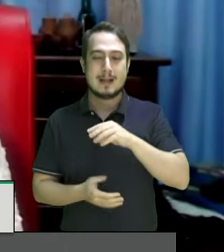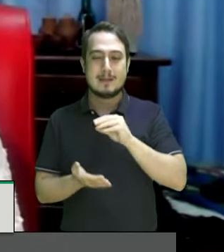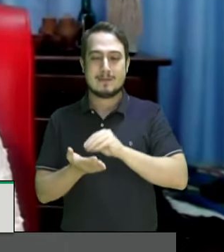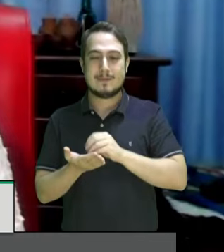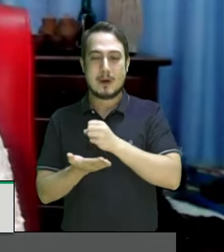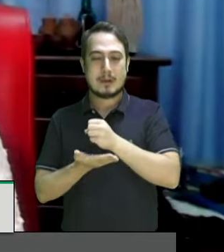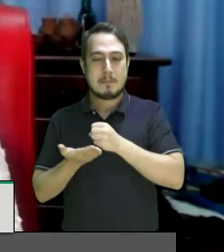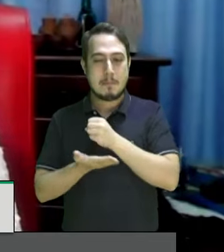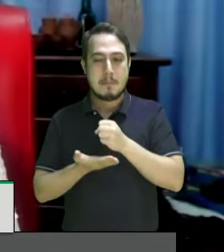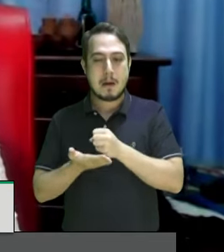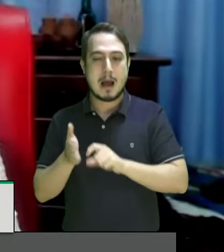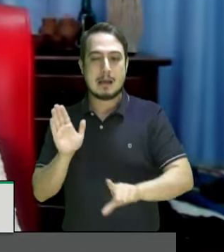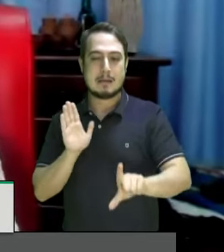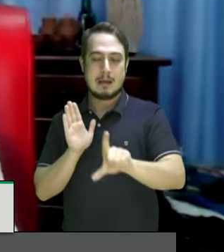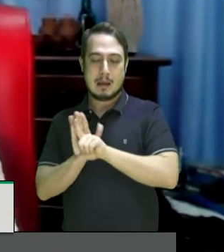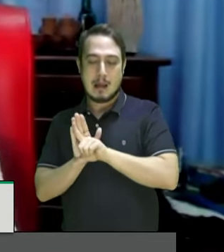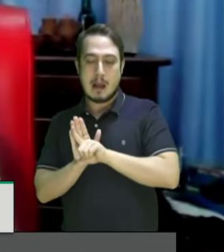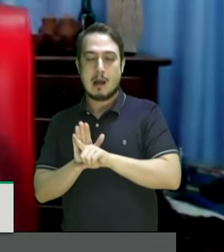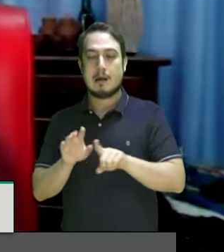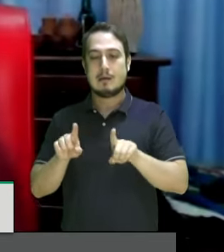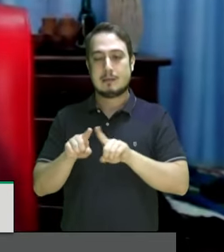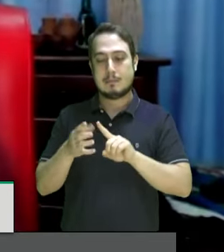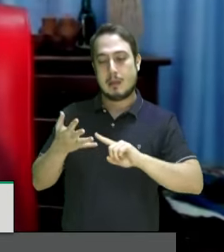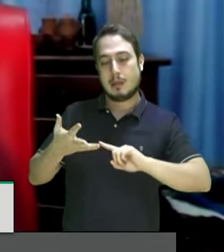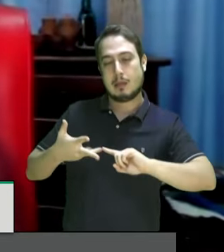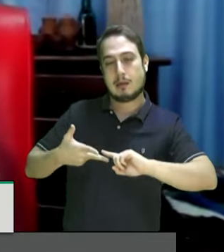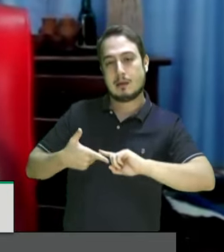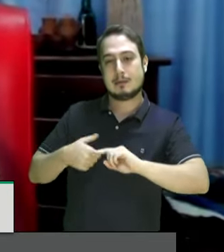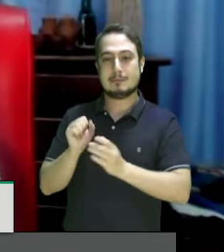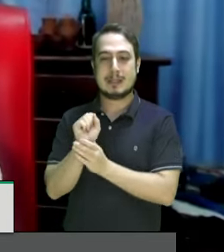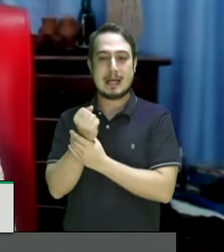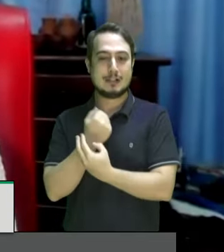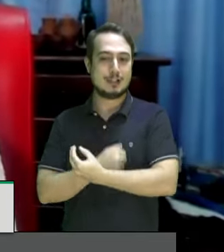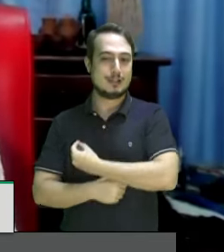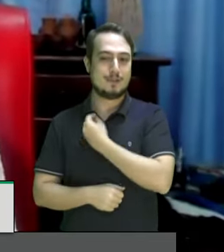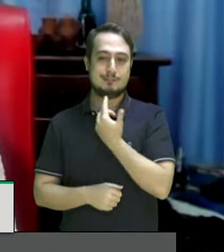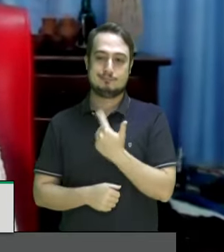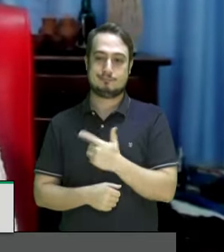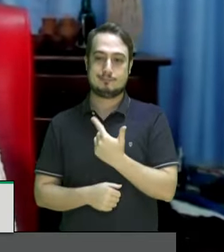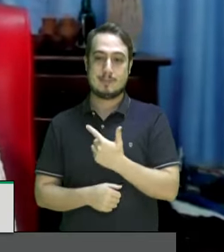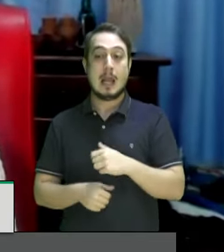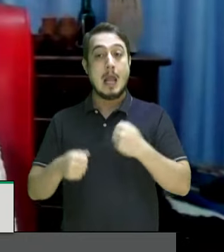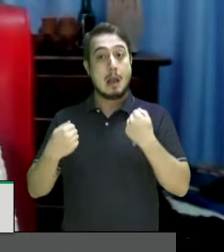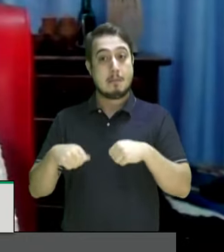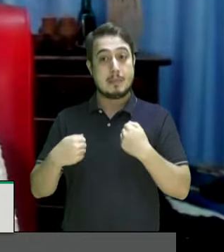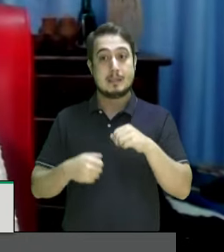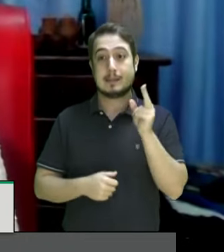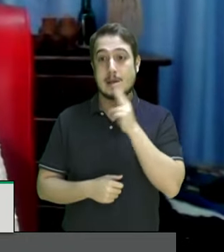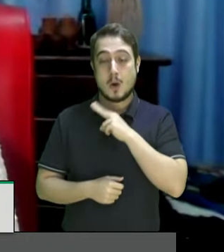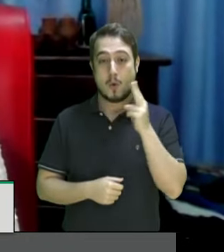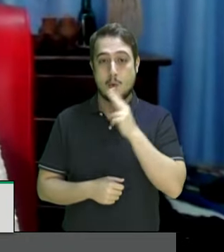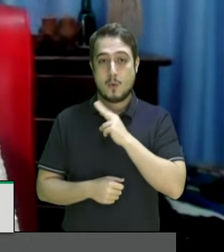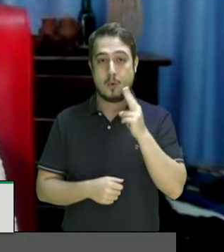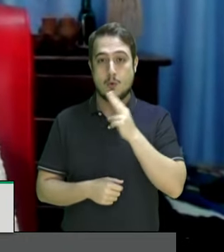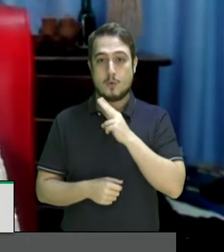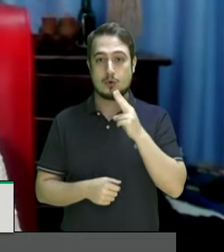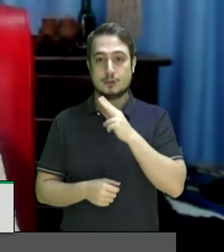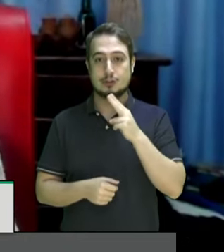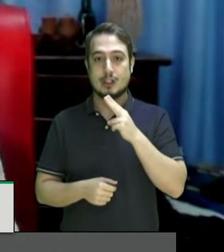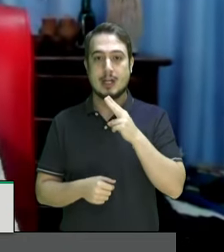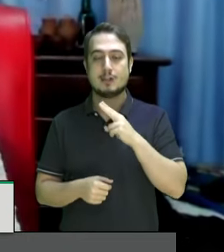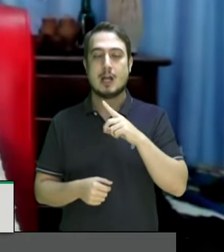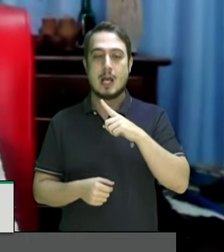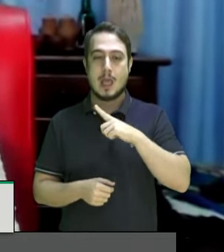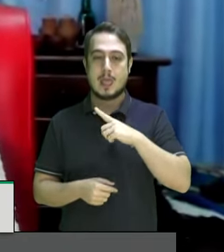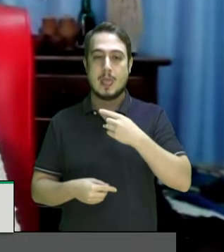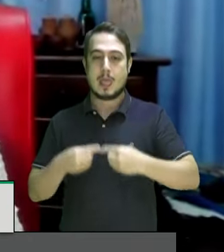legalmente em sua defesa e depois não tem a sua garantia de vida é necessário concretamente começar a realizar